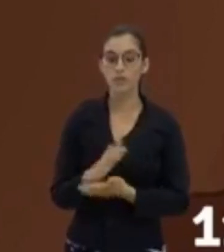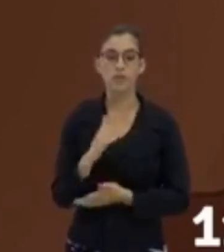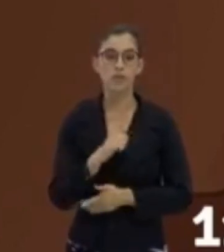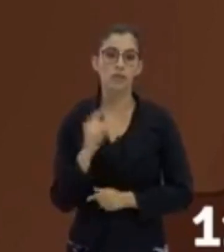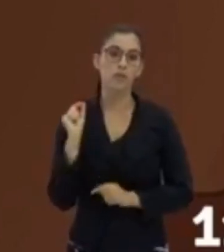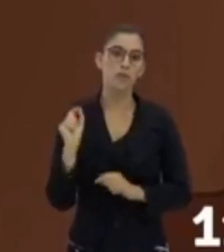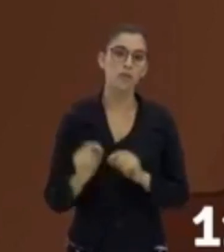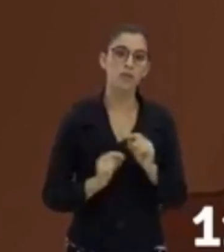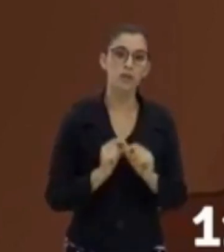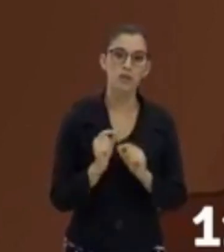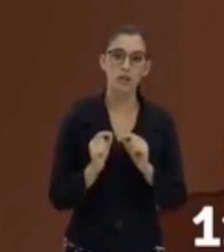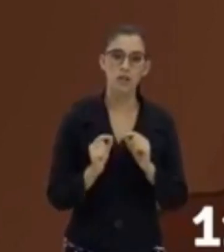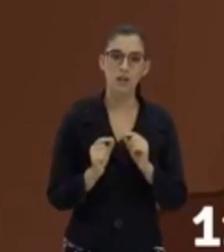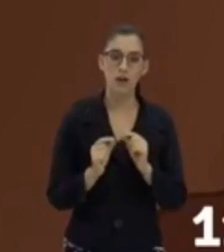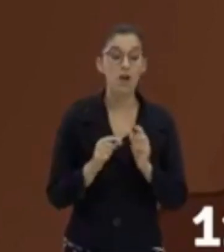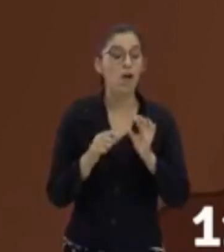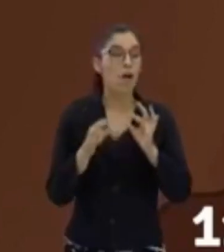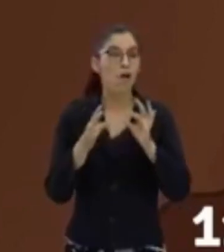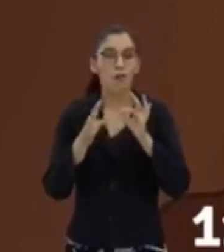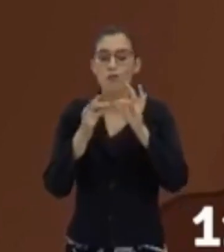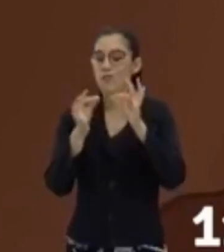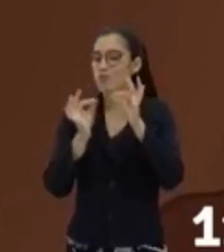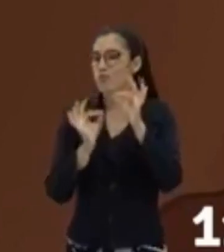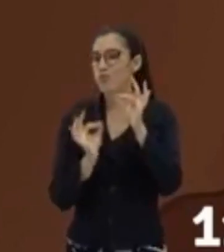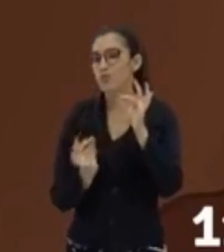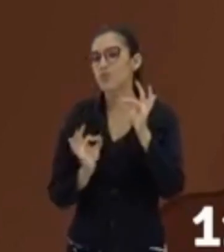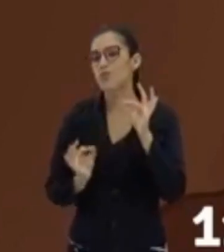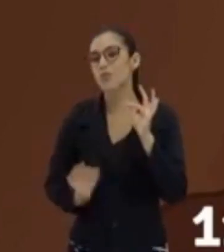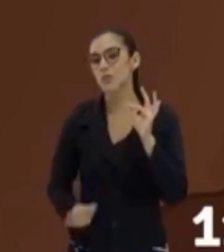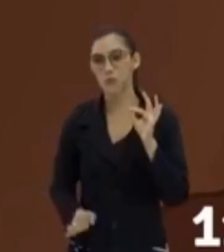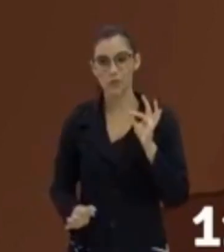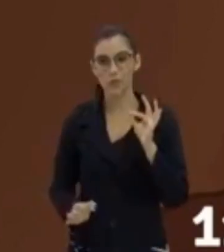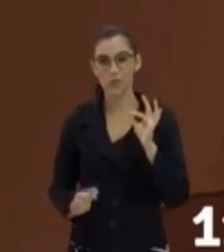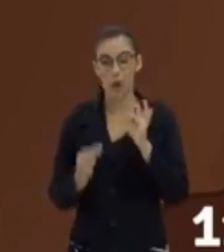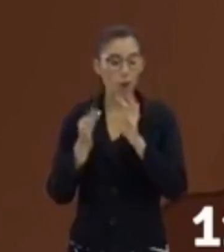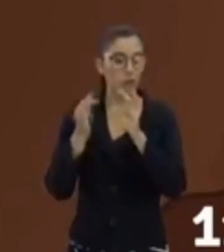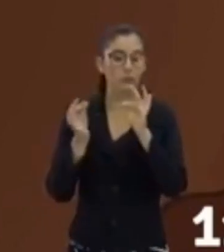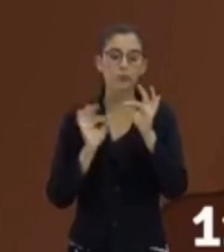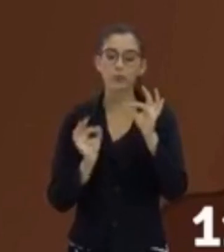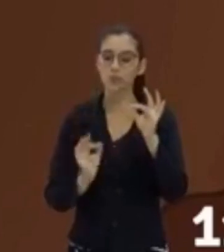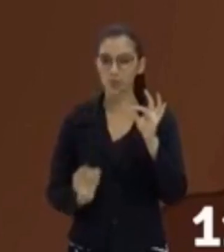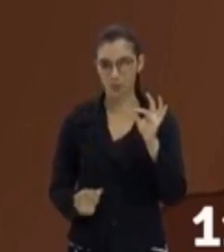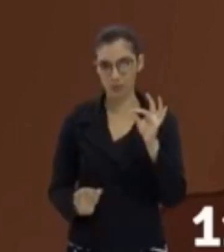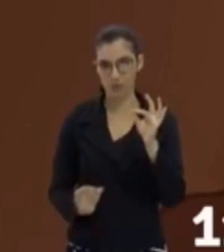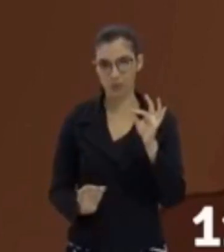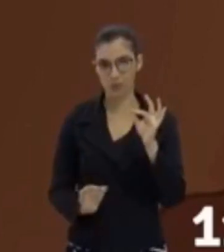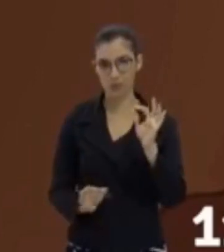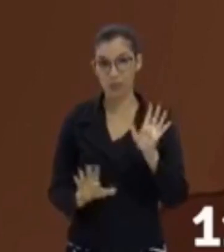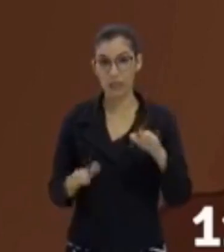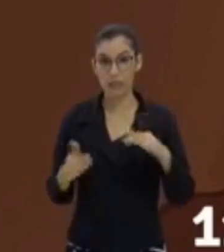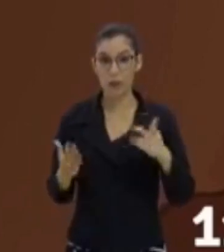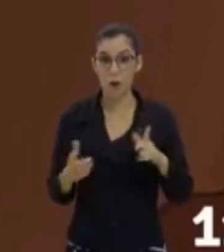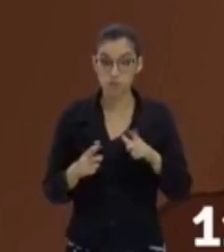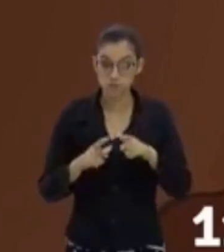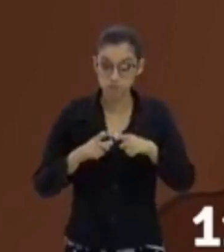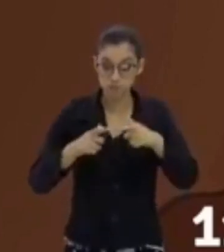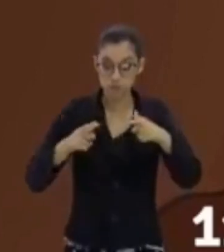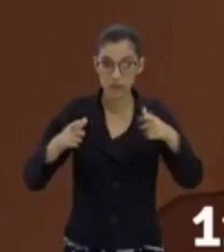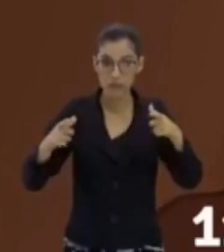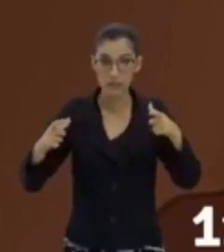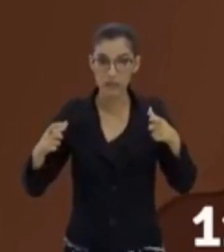Uma riqueza em detalhes. Tranquilo? Vou repetir para ficar bem claro para vocês. Escala grande.